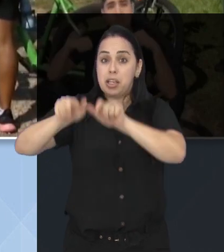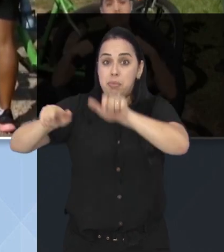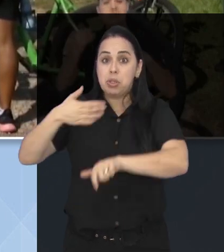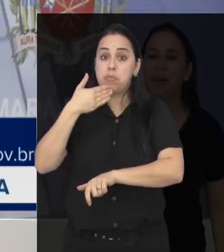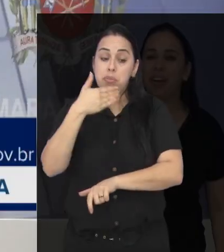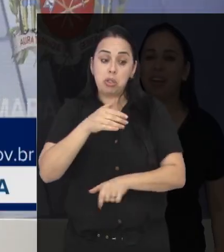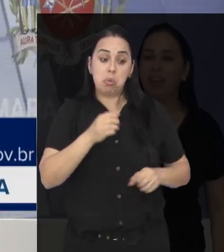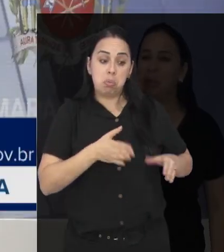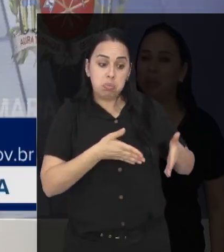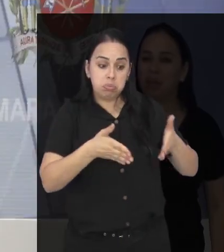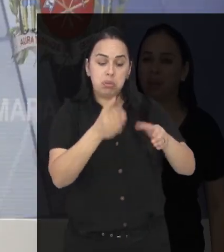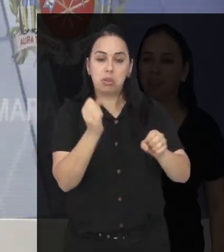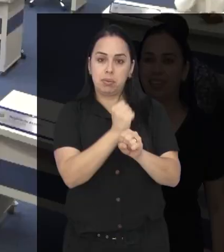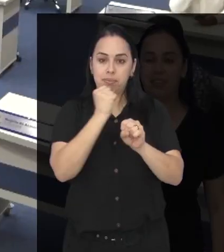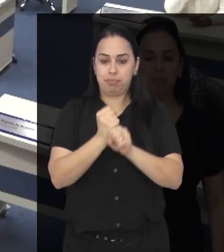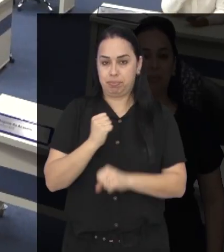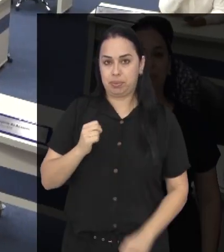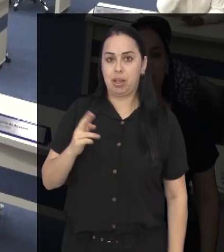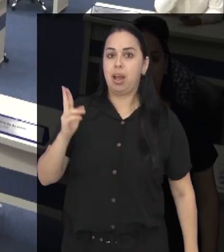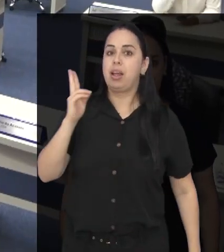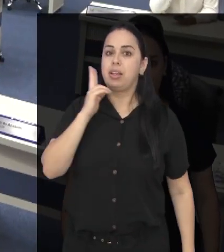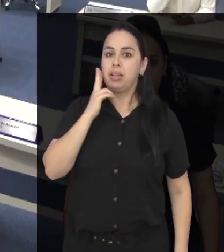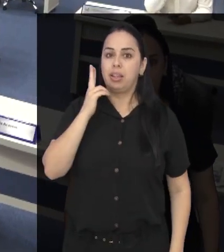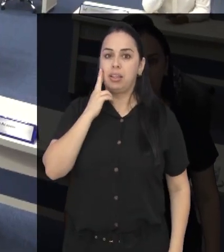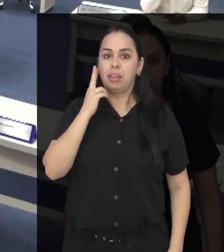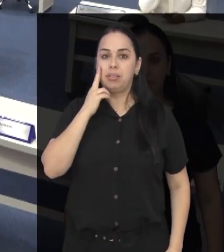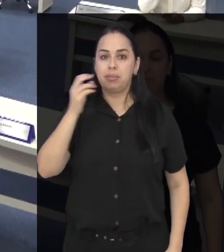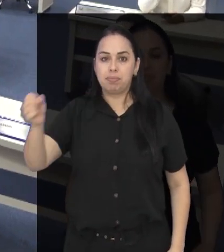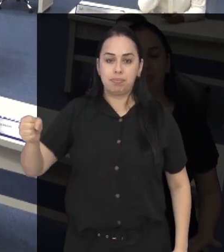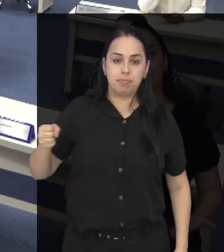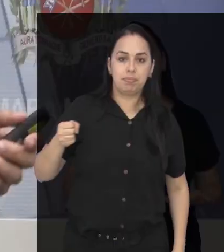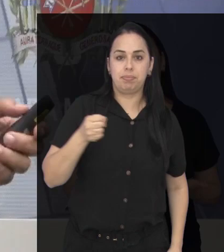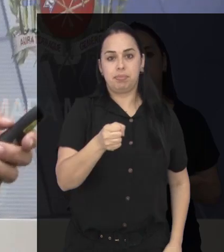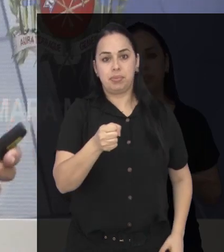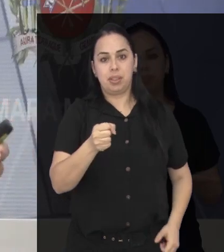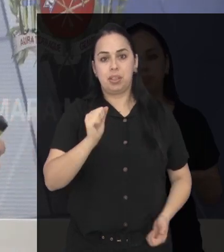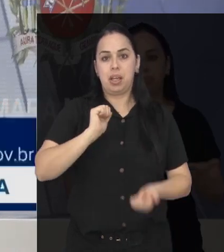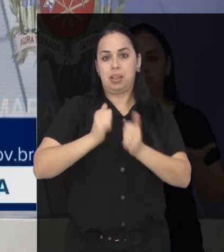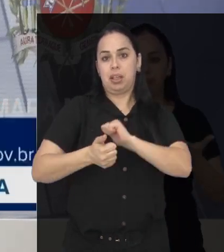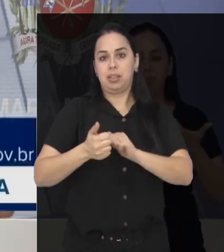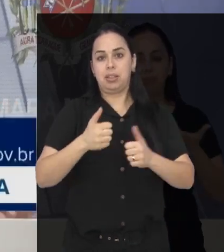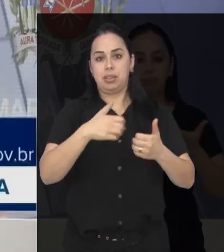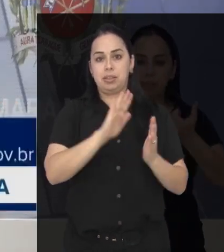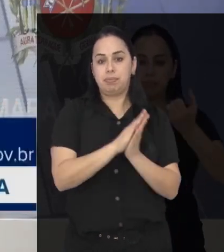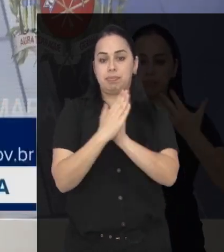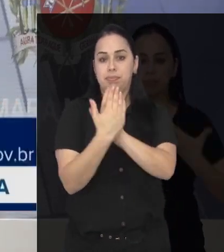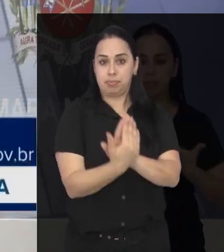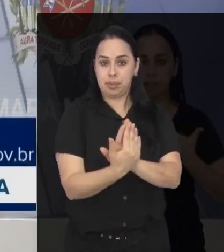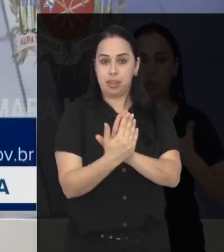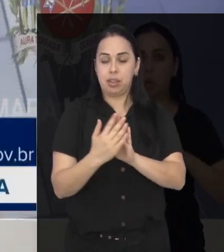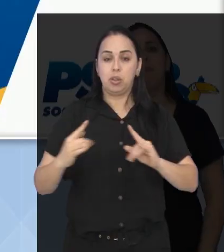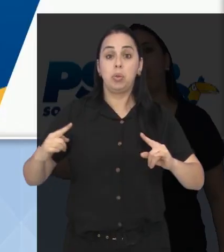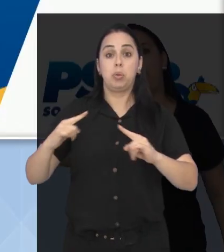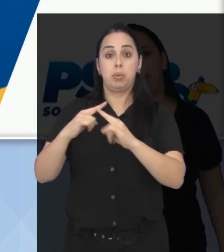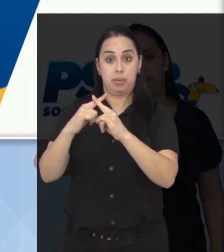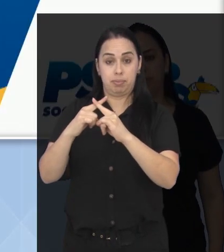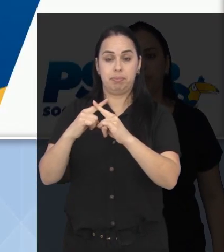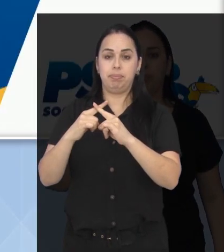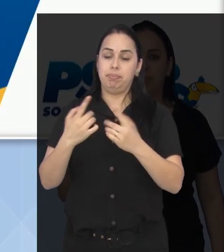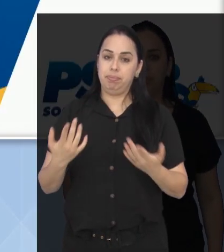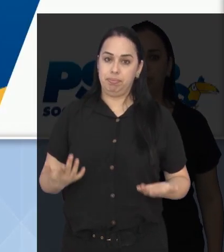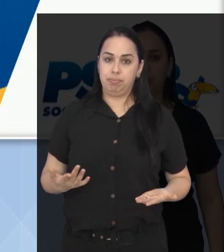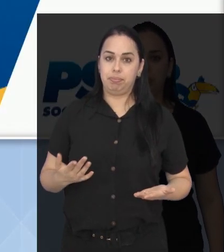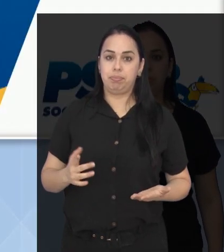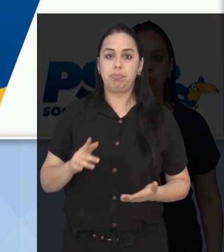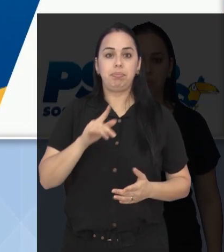da faixa. Já o vereador Renato Santiago comentou sobre a participação de atletas trans em campeonatos esportivos. De acordo